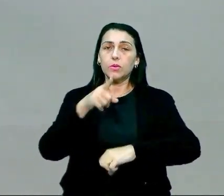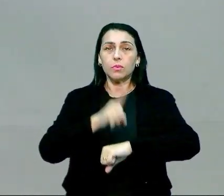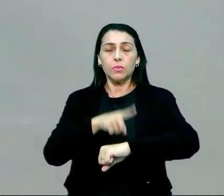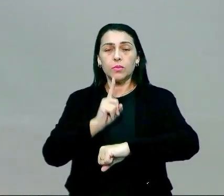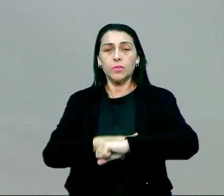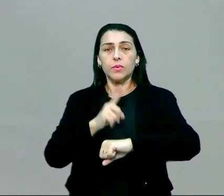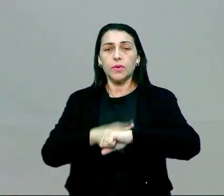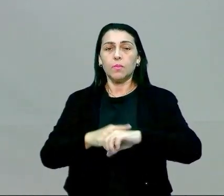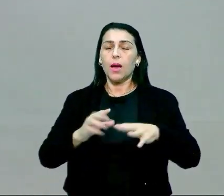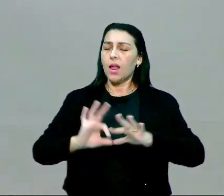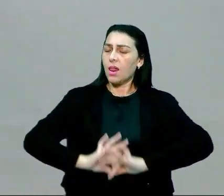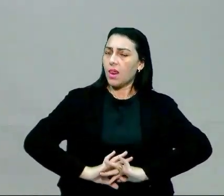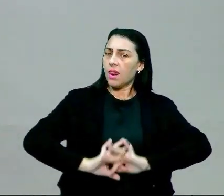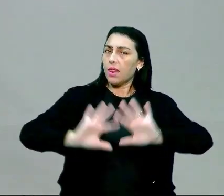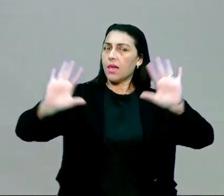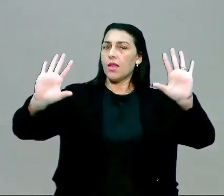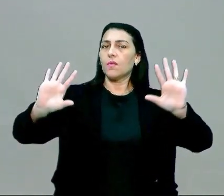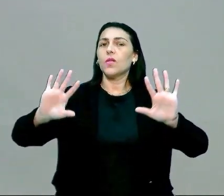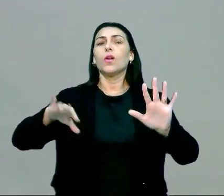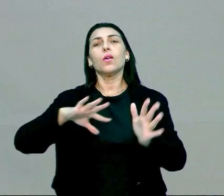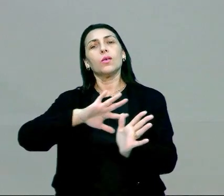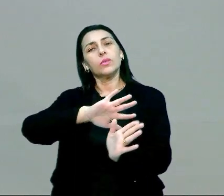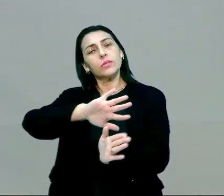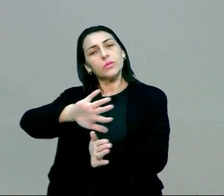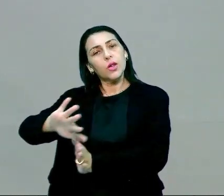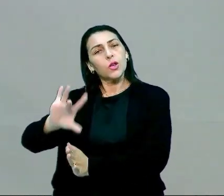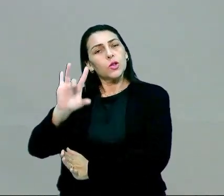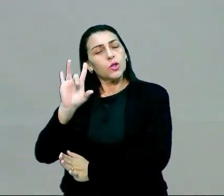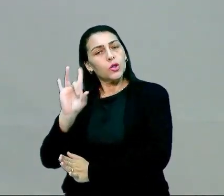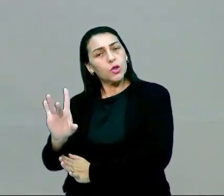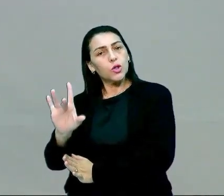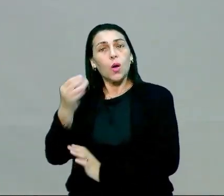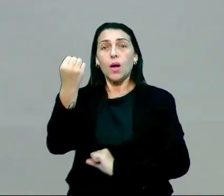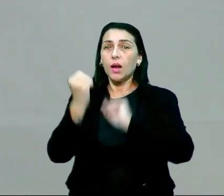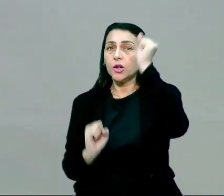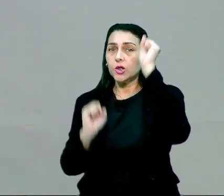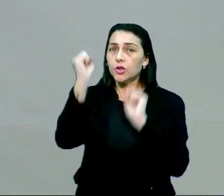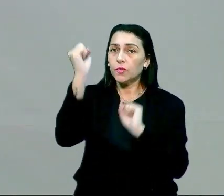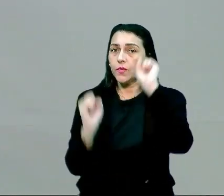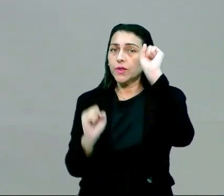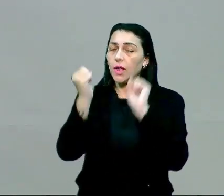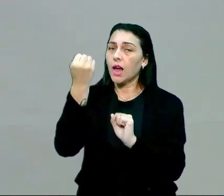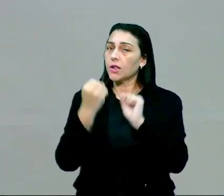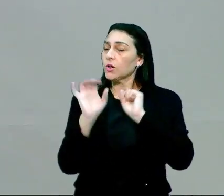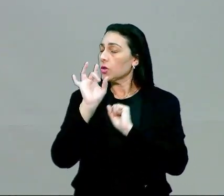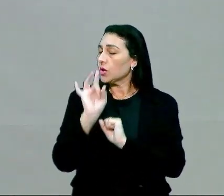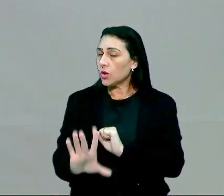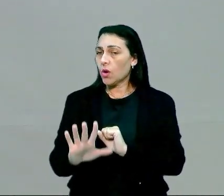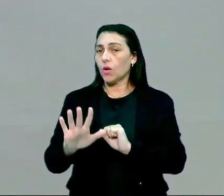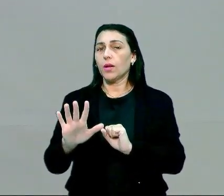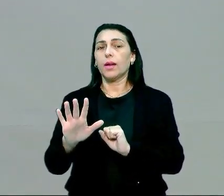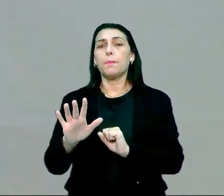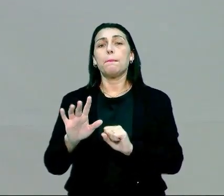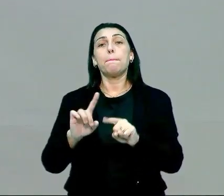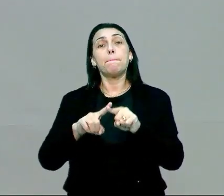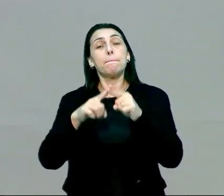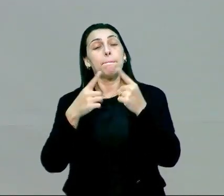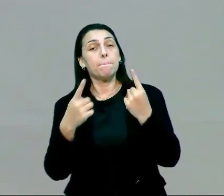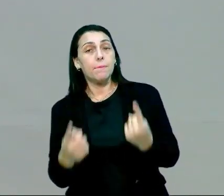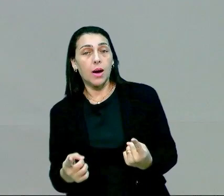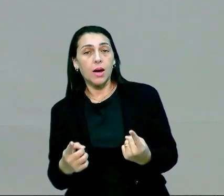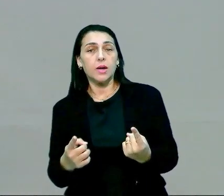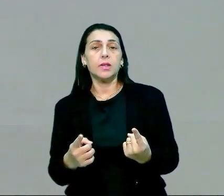em que eu deixo mais livre, a gente acaba indo só para o segmento de atividade, porque eu realmente estou botando em movimento o corpo. Porém,